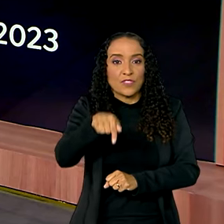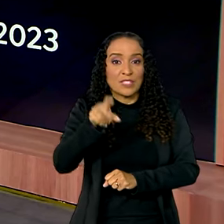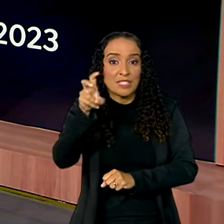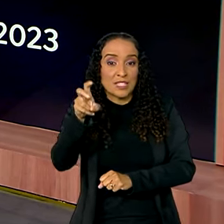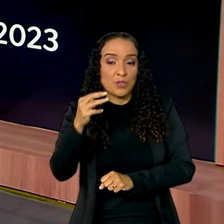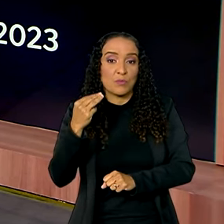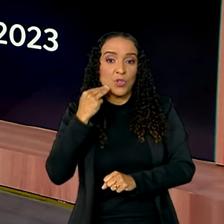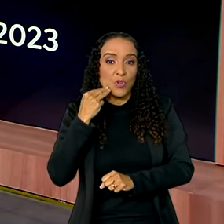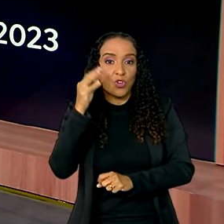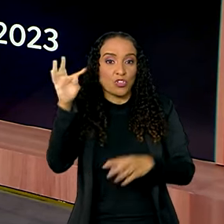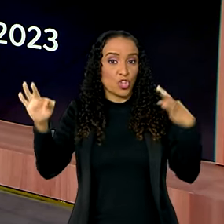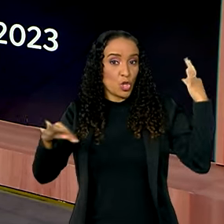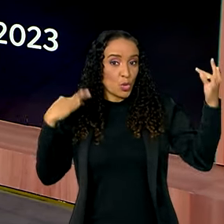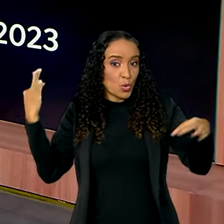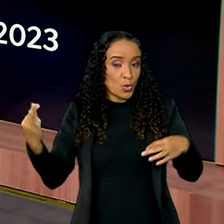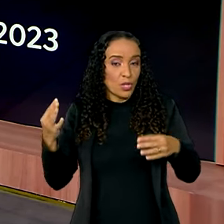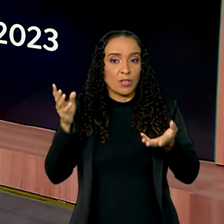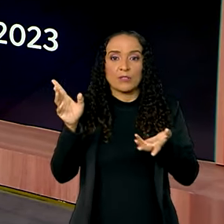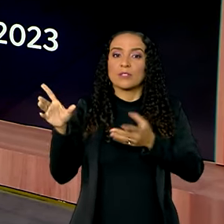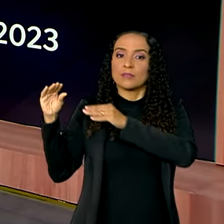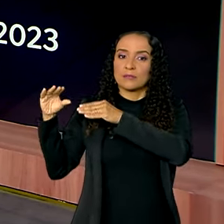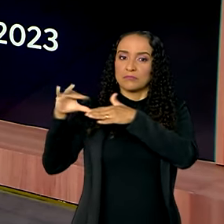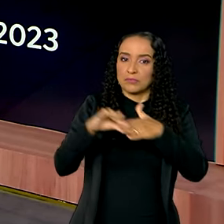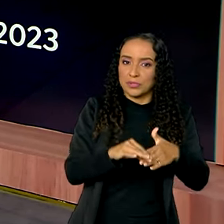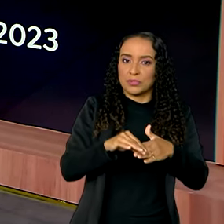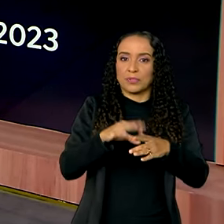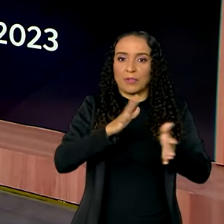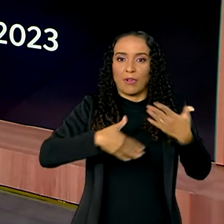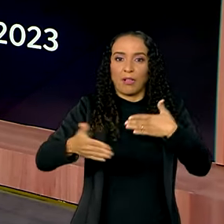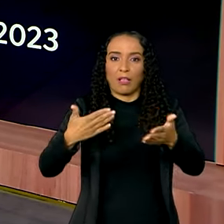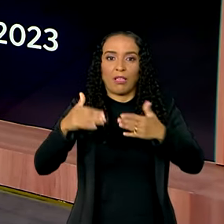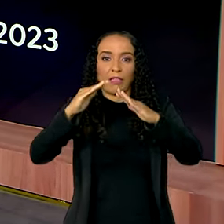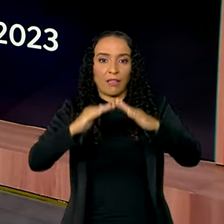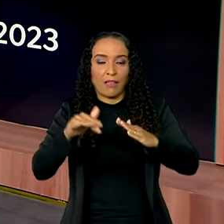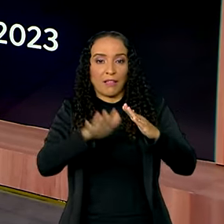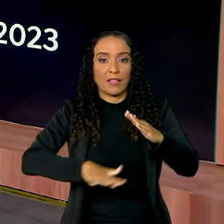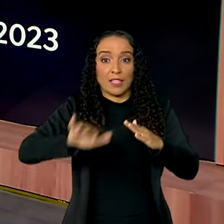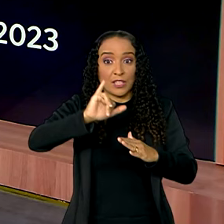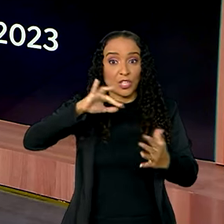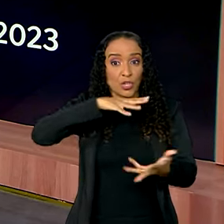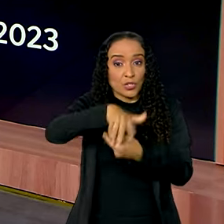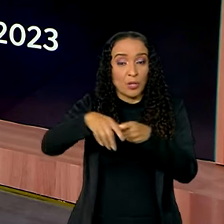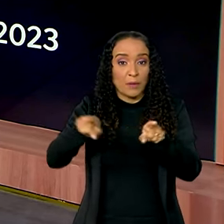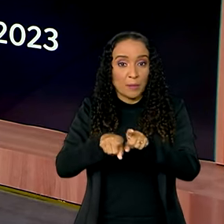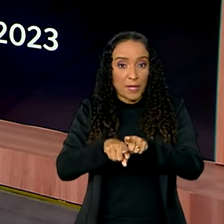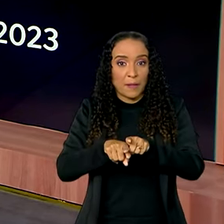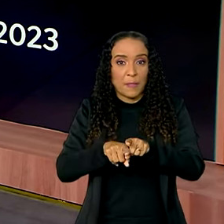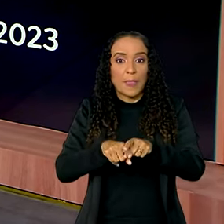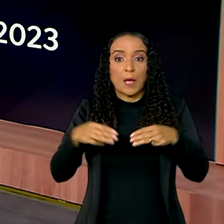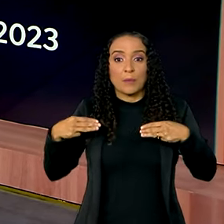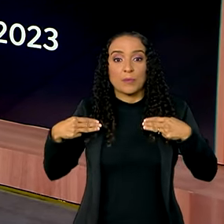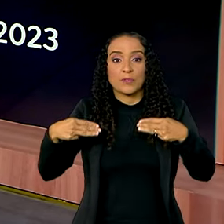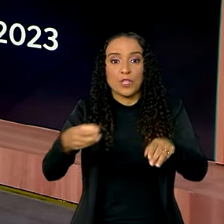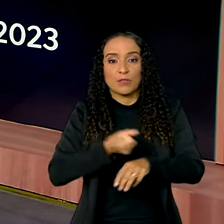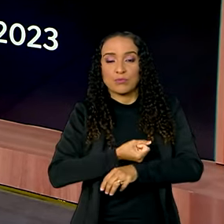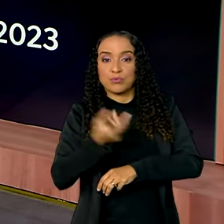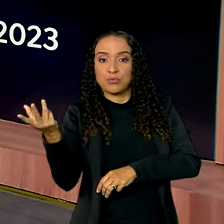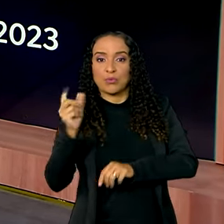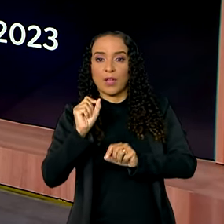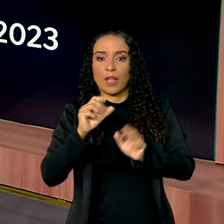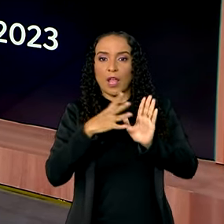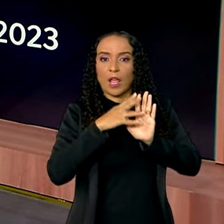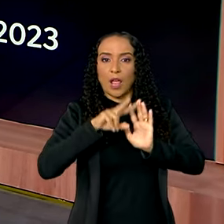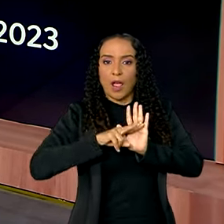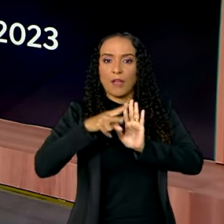,5 milhões de turistas transportados no mercado doméstico e internacional. Para o Ministério, os números são